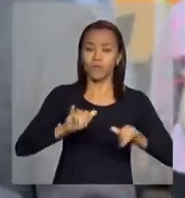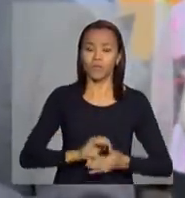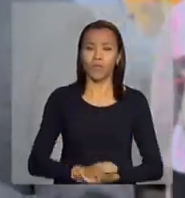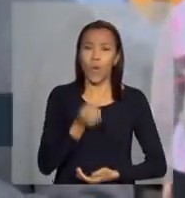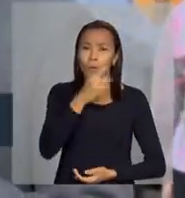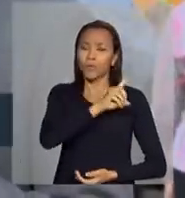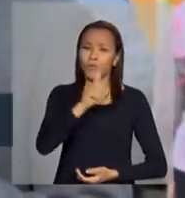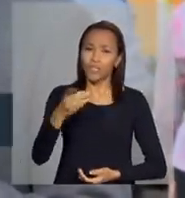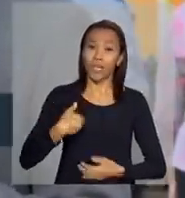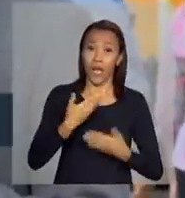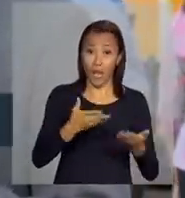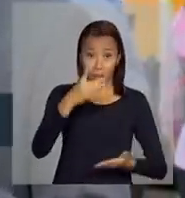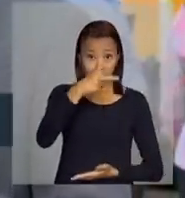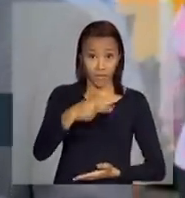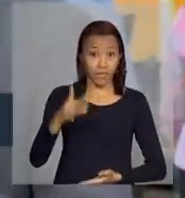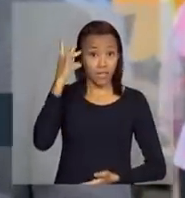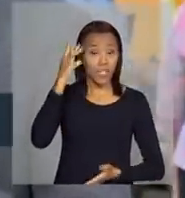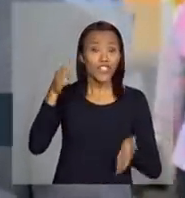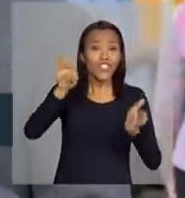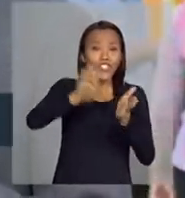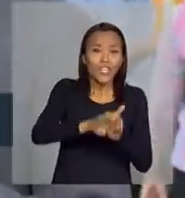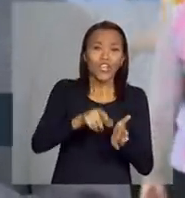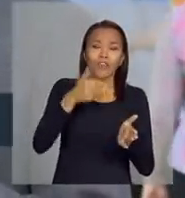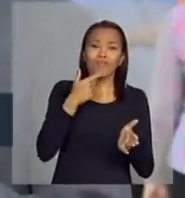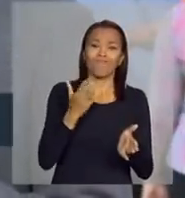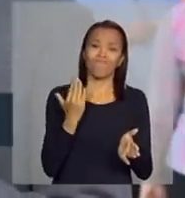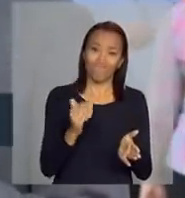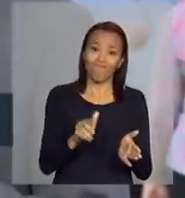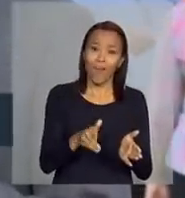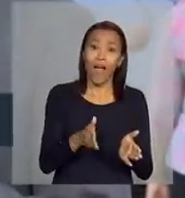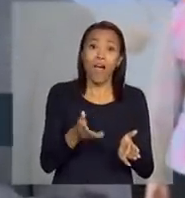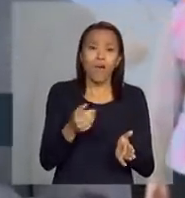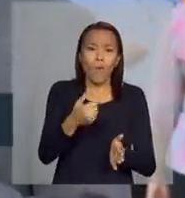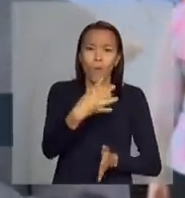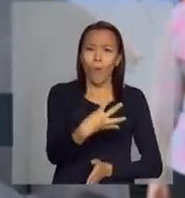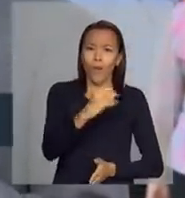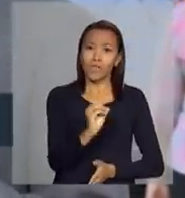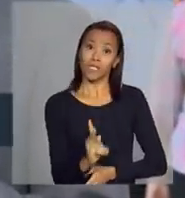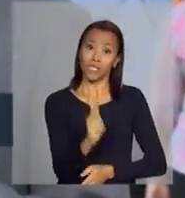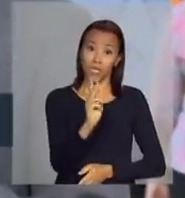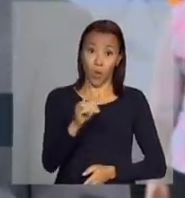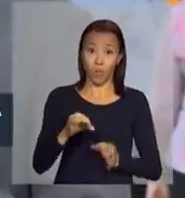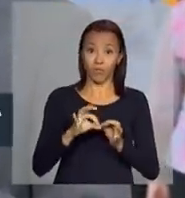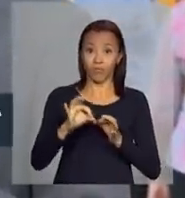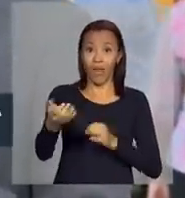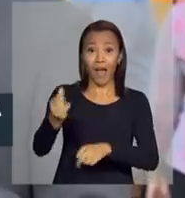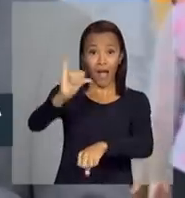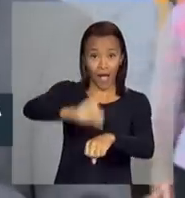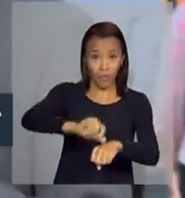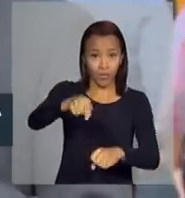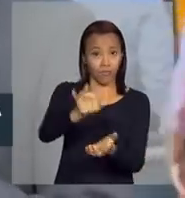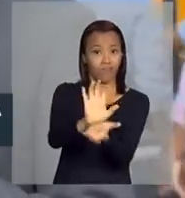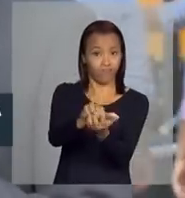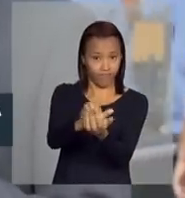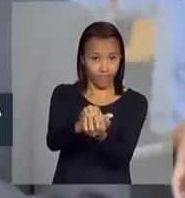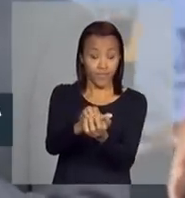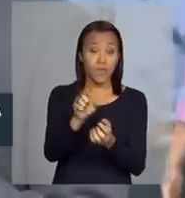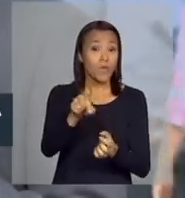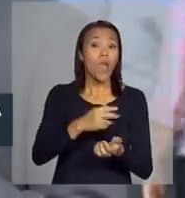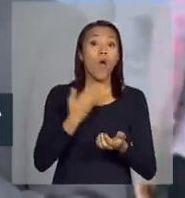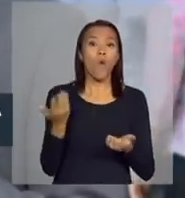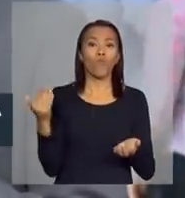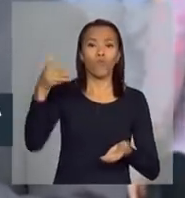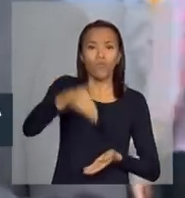dia, Malu! A presidenta Dilma Rousseff chega daqui a pouco aqui em Serra Talhada, a 400 quilômetros da capital pernambucana, Recife, onde